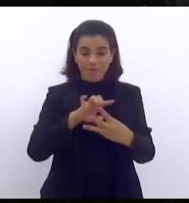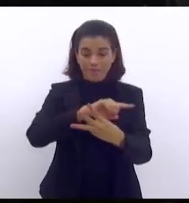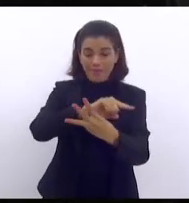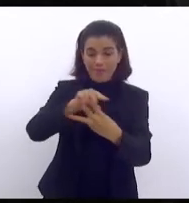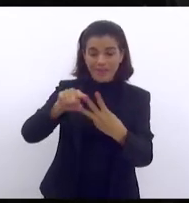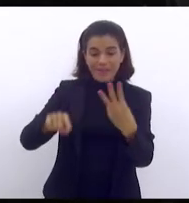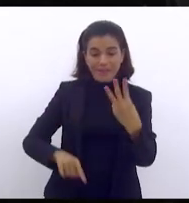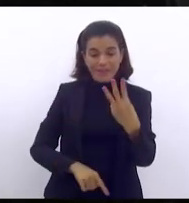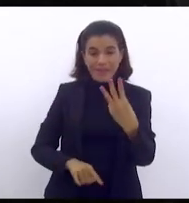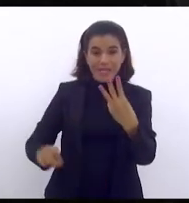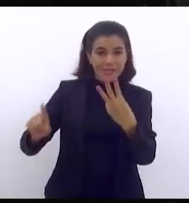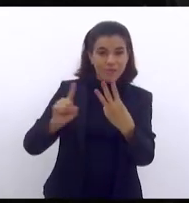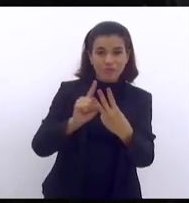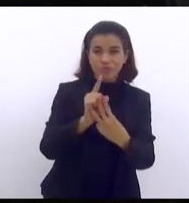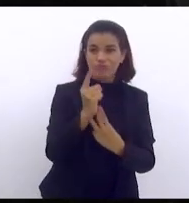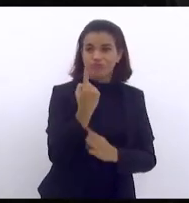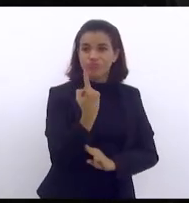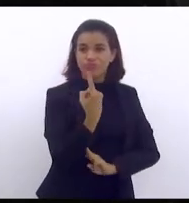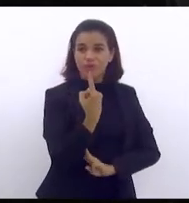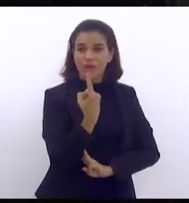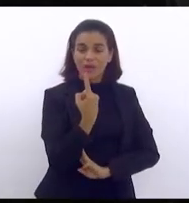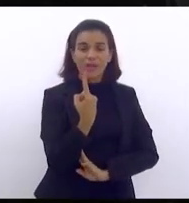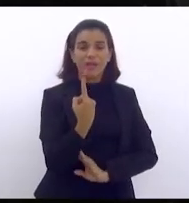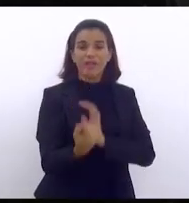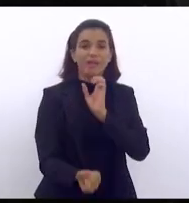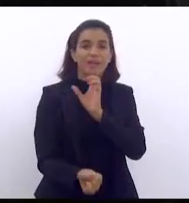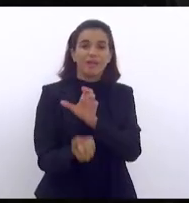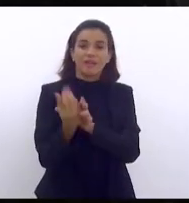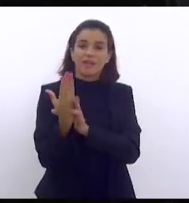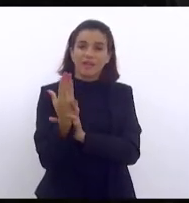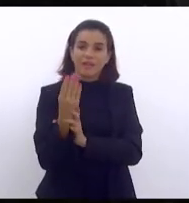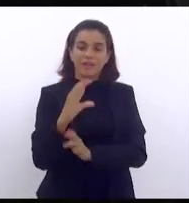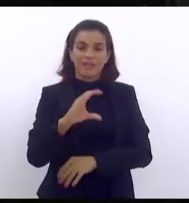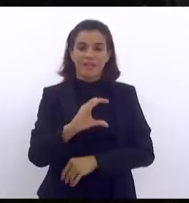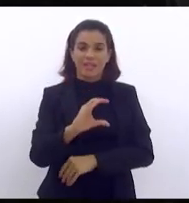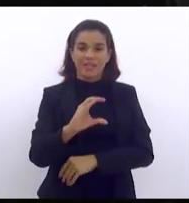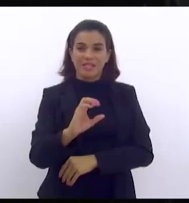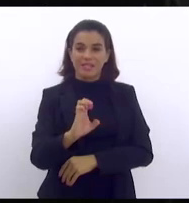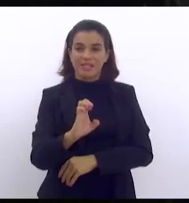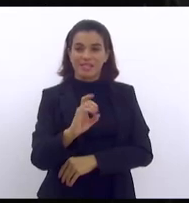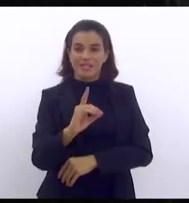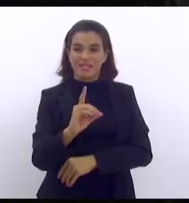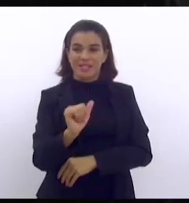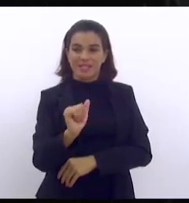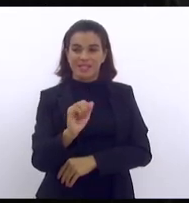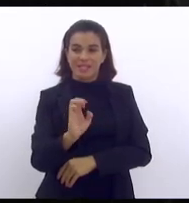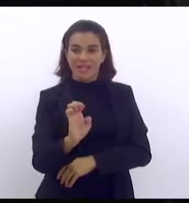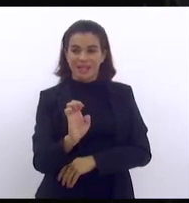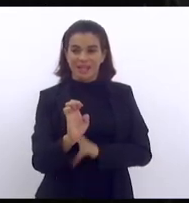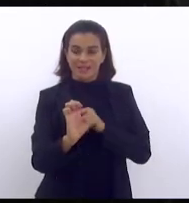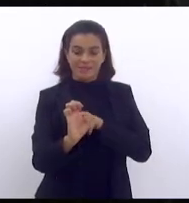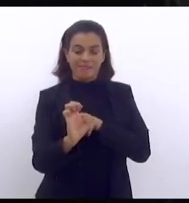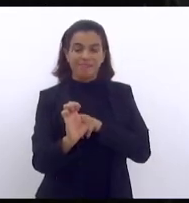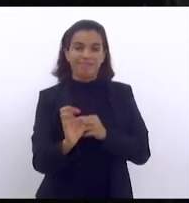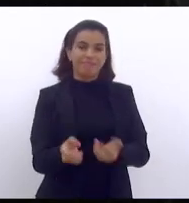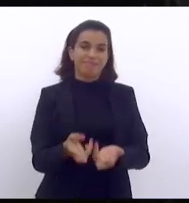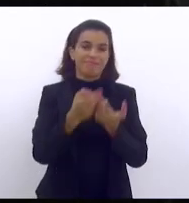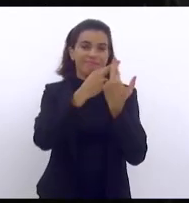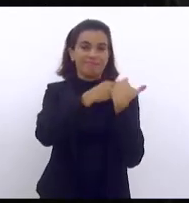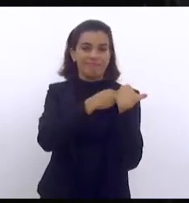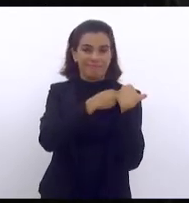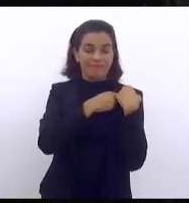entidades numa só e criou a CEDAI que ficou de poder